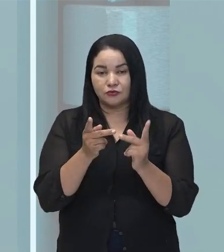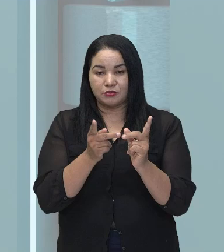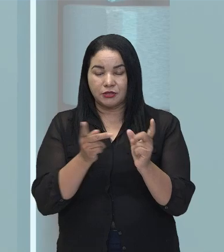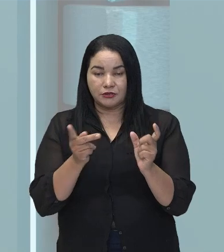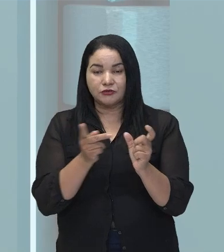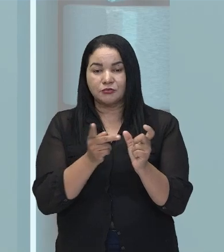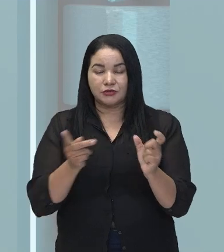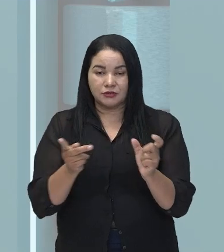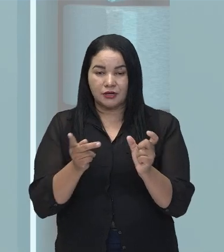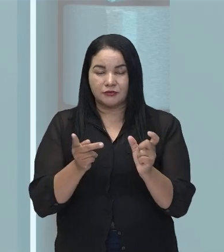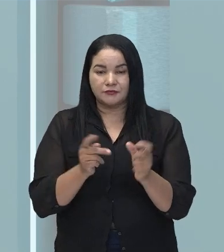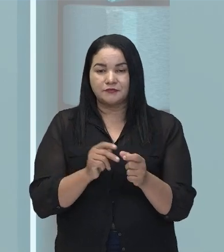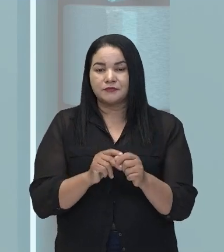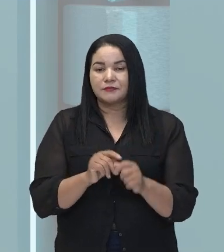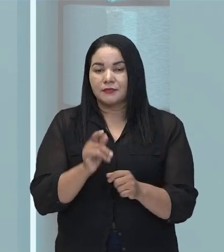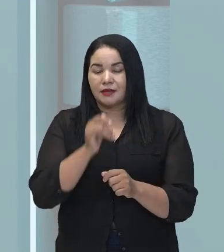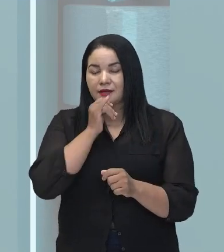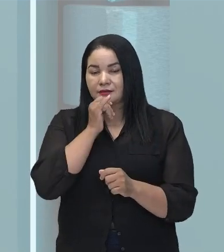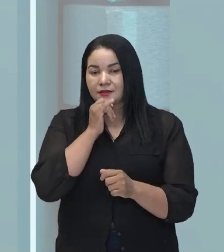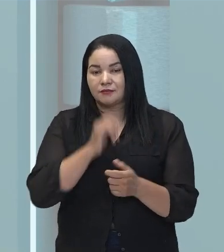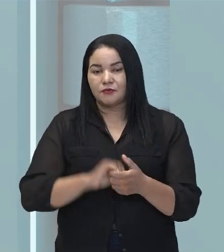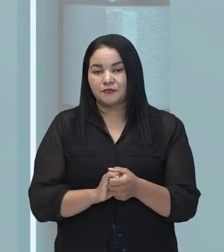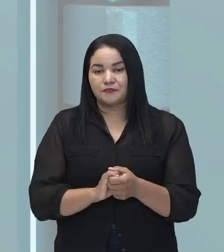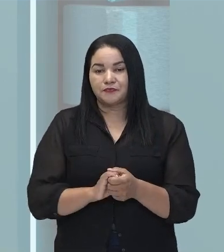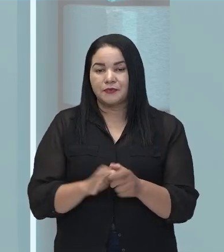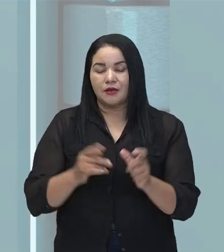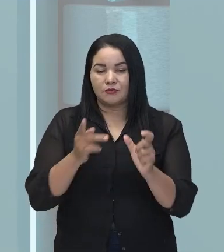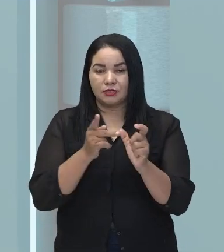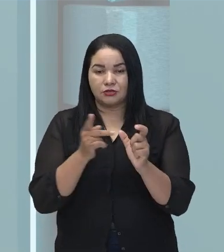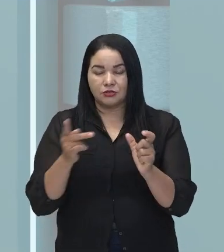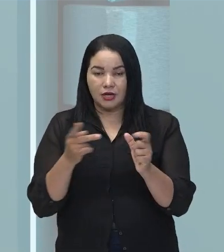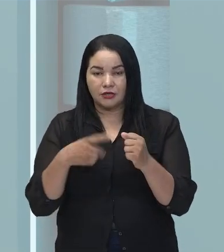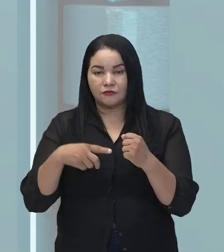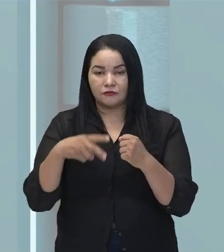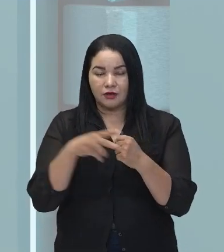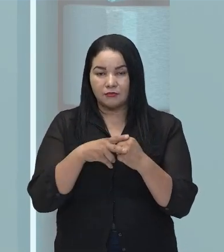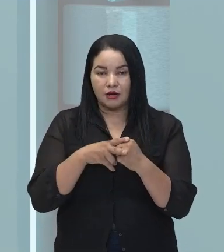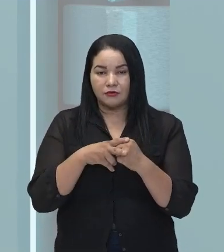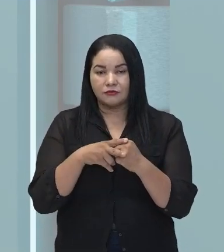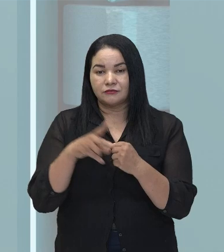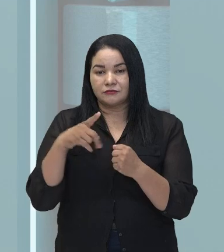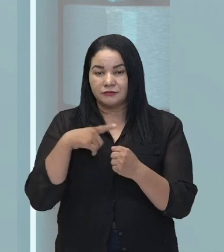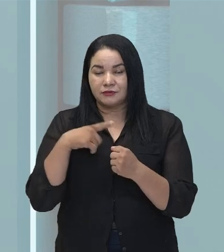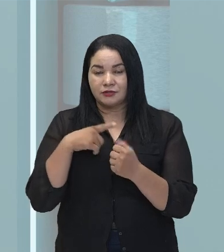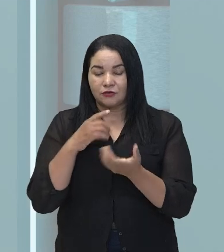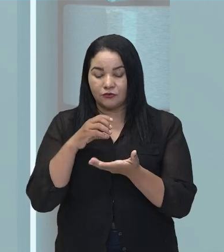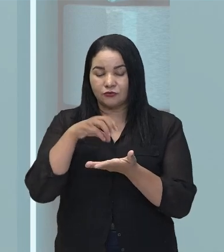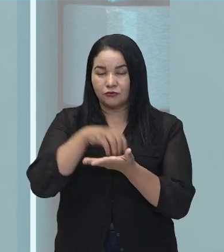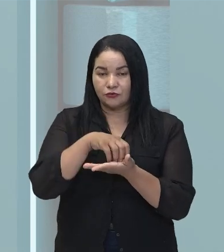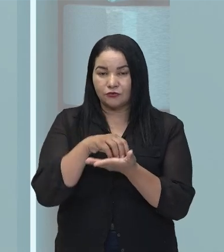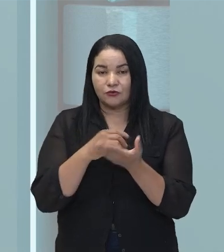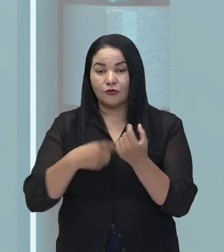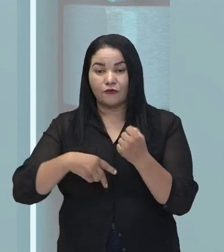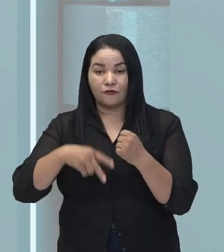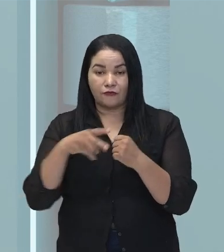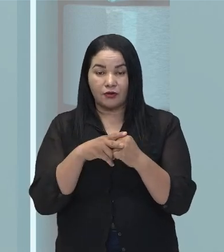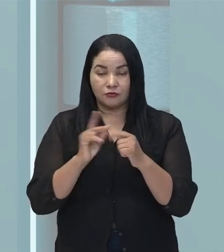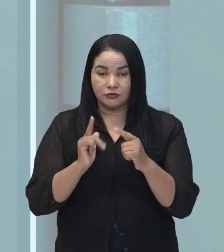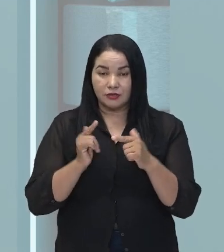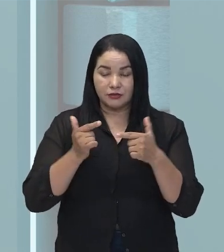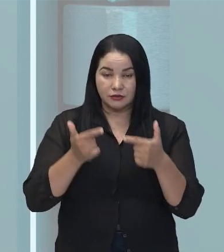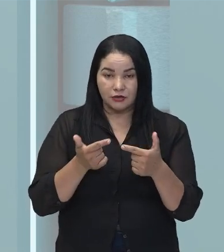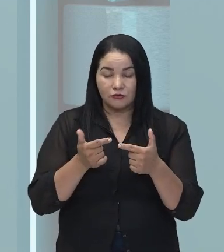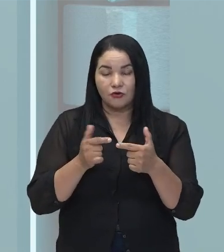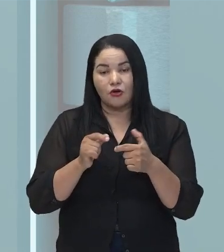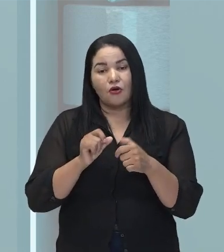o predicado verbal, ele vai ter como núcleo um verbo de ação. De ação. Correr,